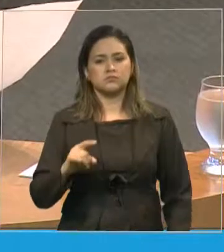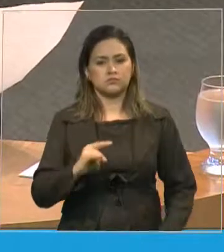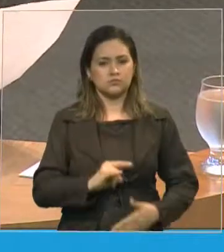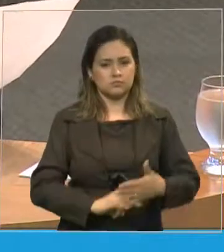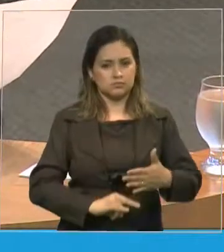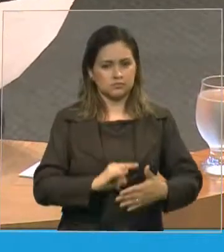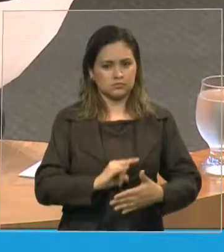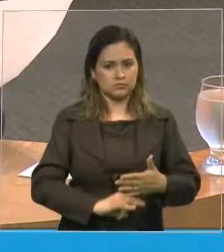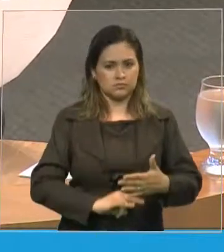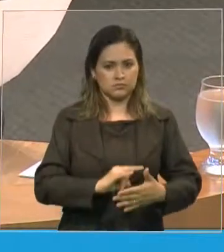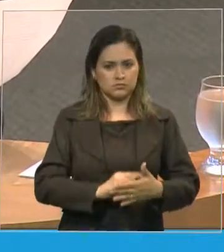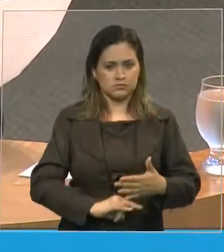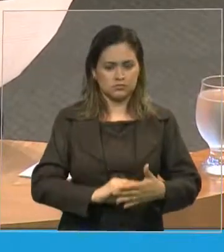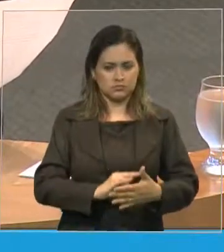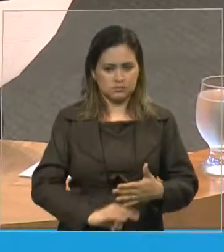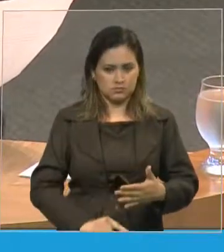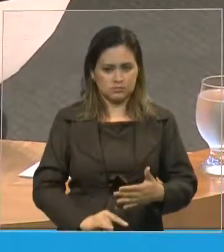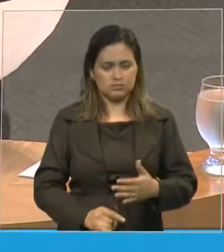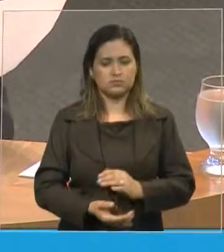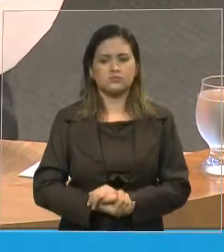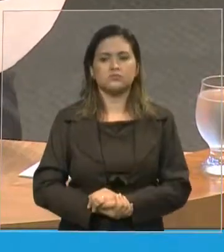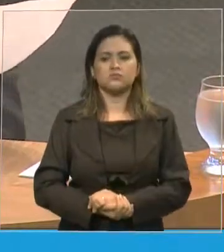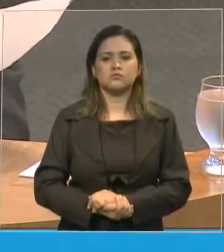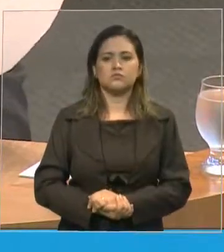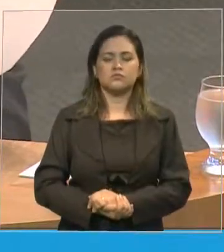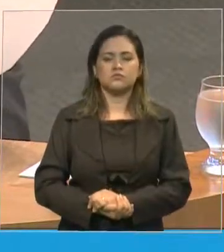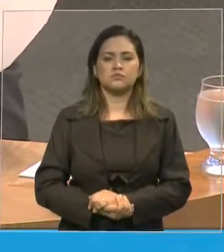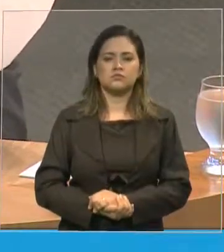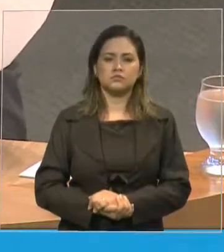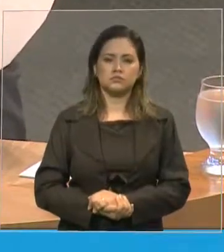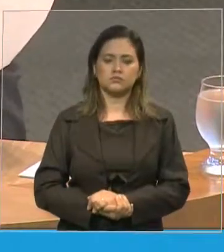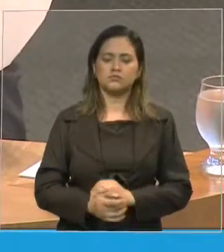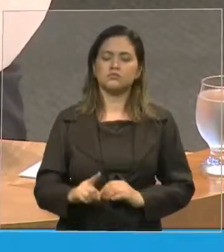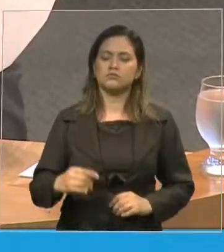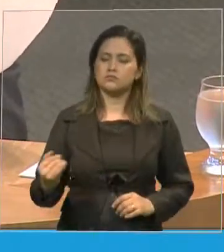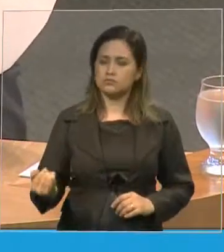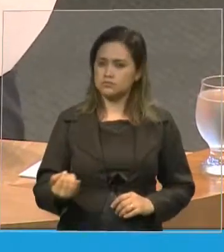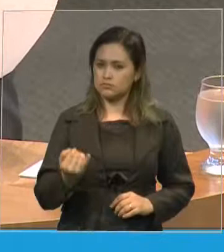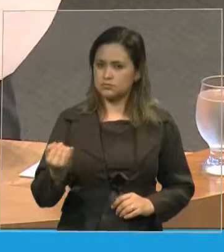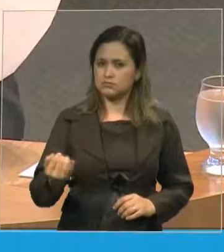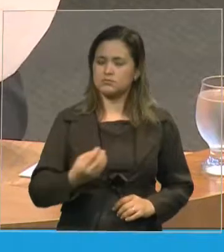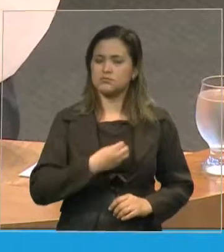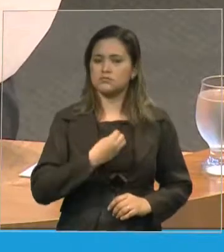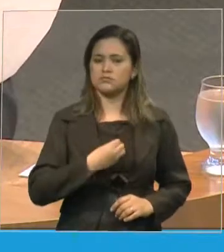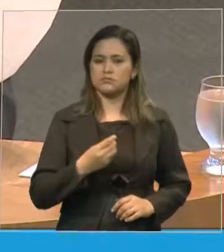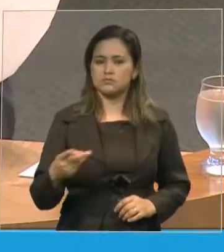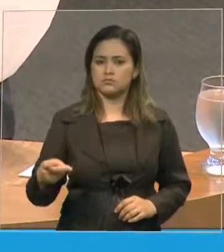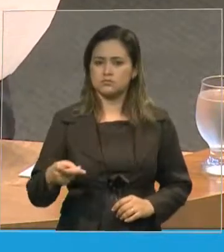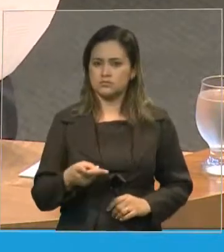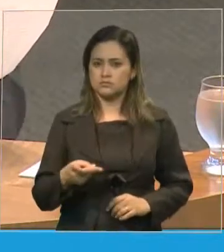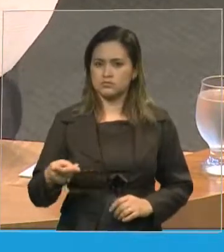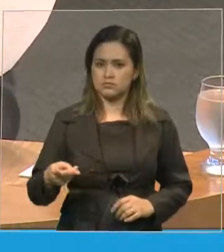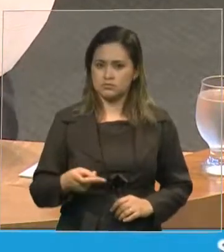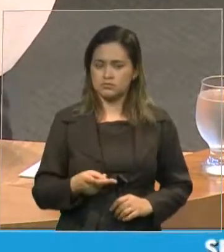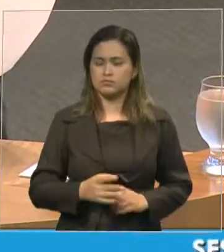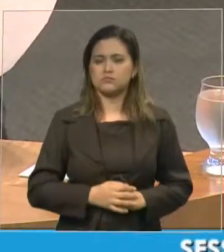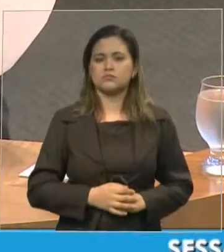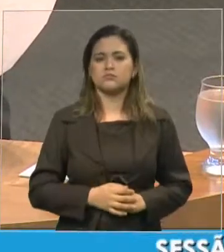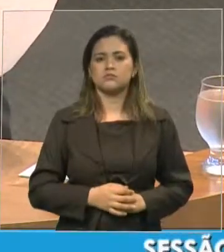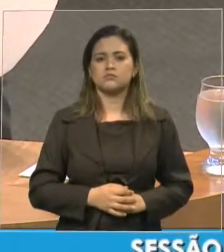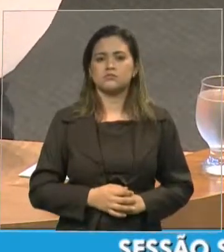vai enriquecer a biografia dos dois homenageados. Mas, também,